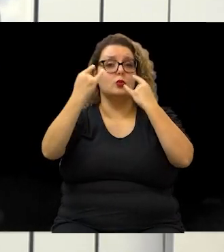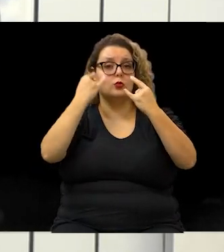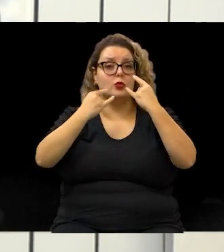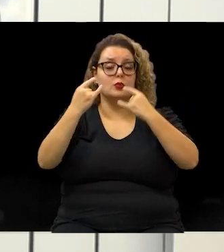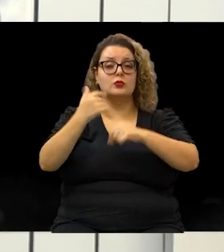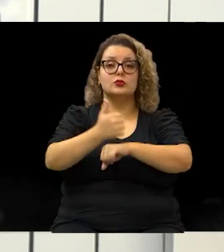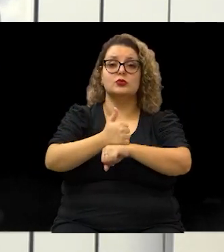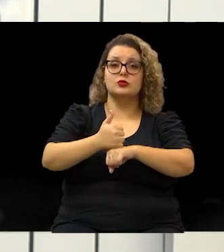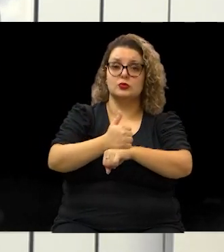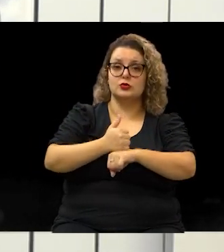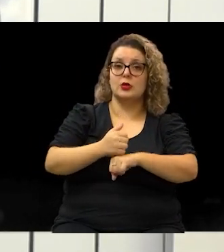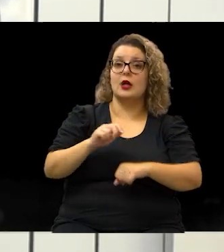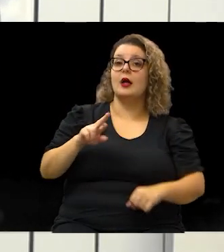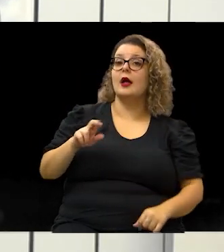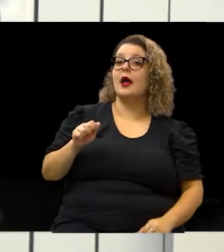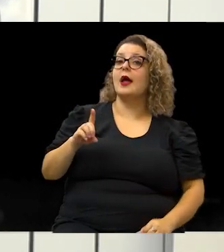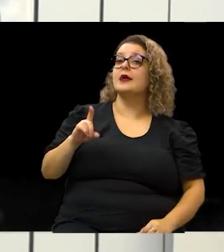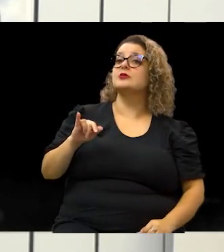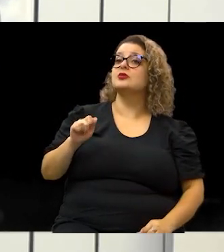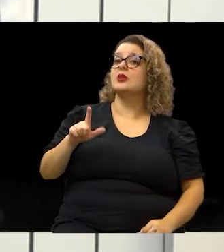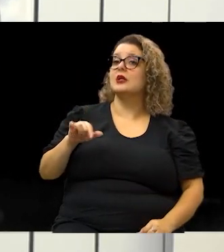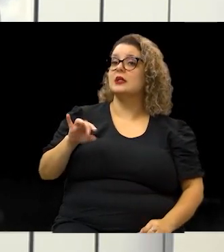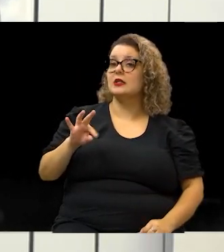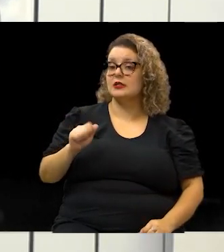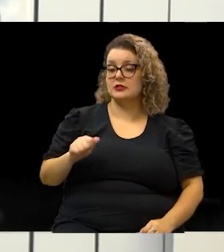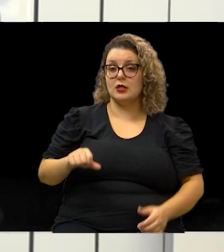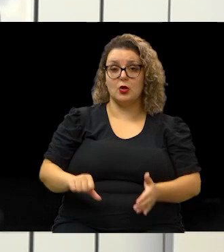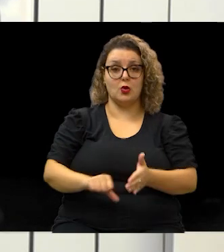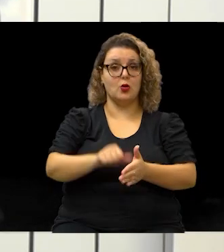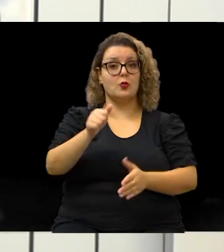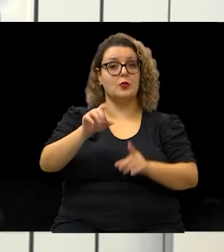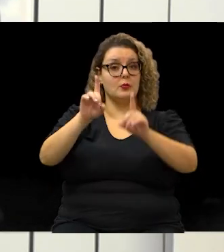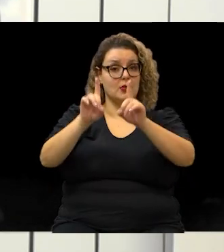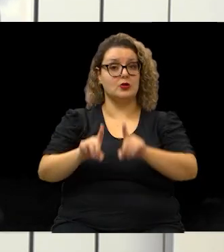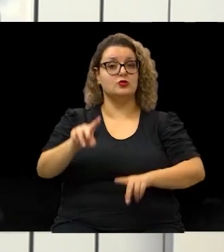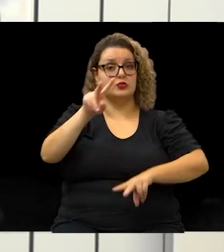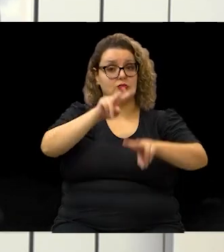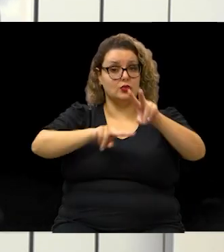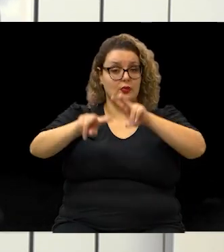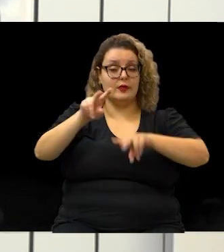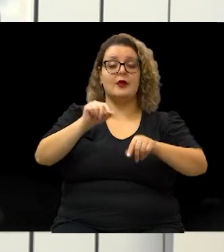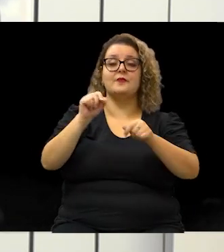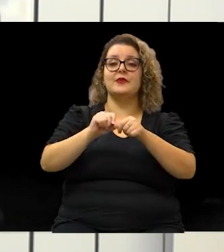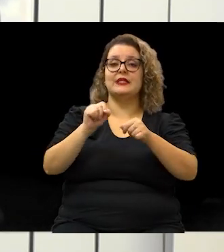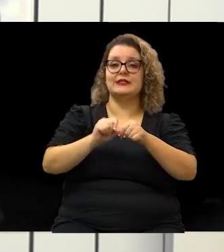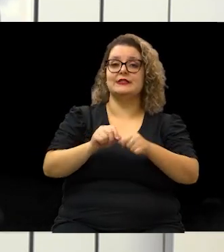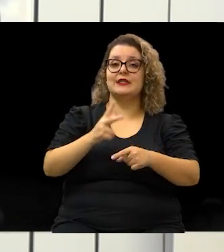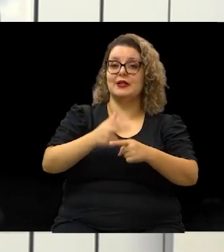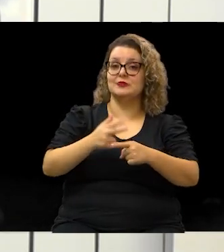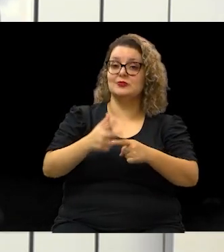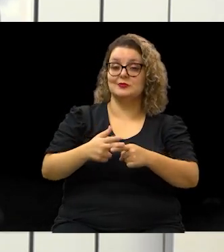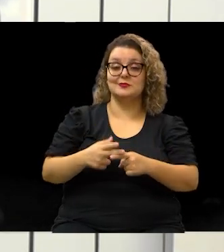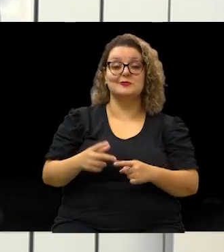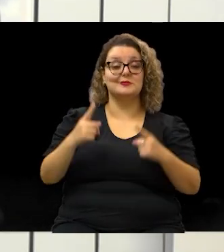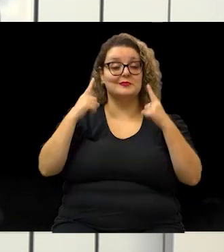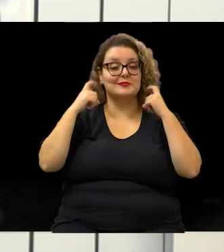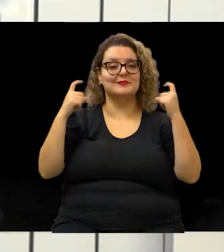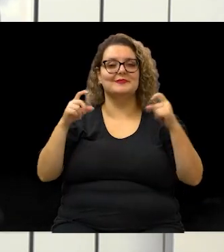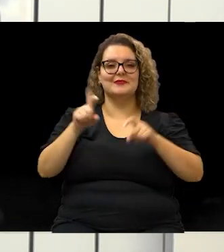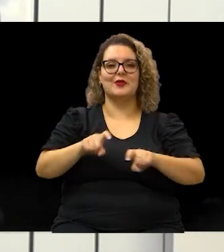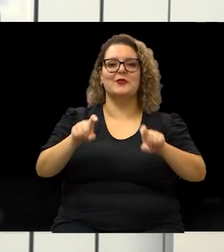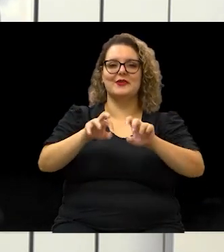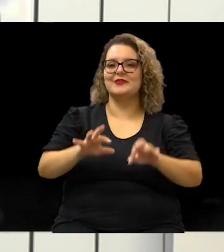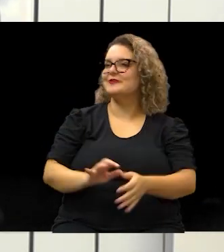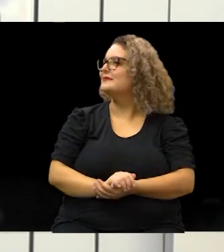na profissão de radialista. Ele se tornou o primeiro deficiente visual a realizar edições de áudio no computador.